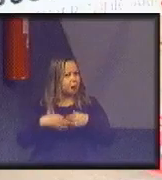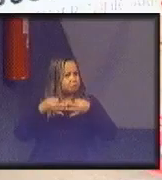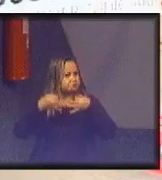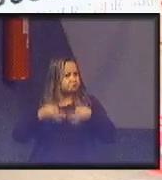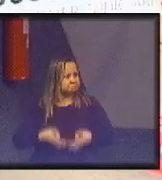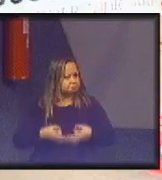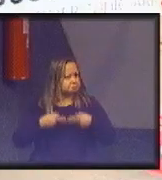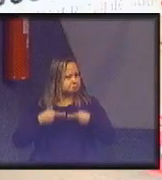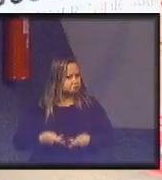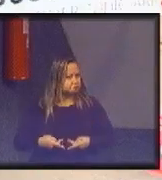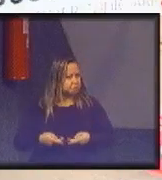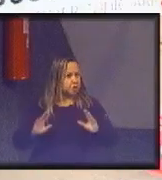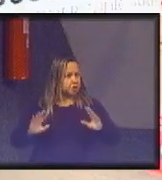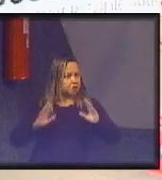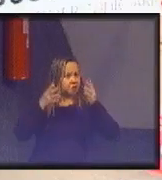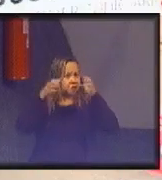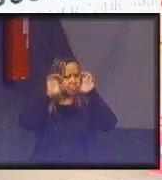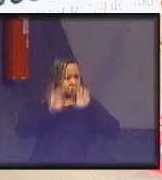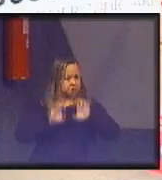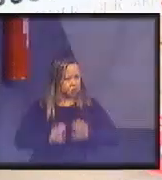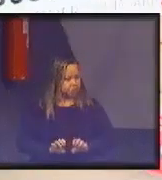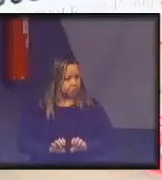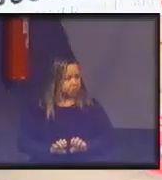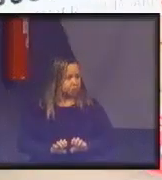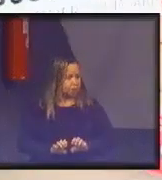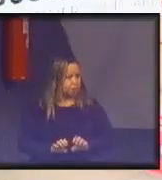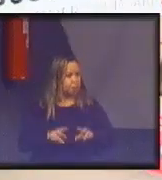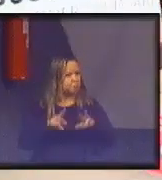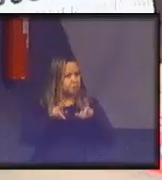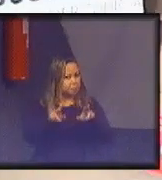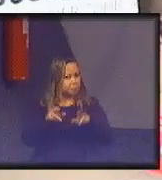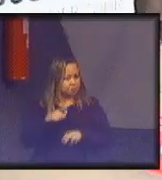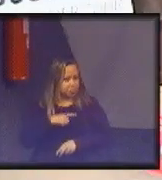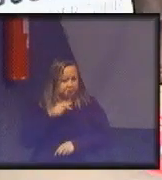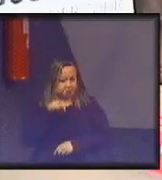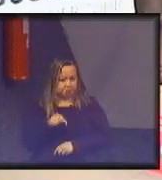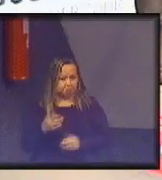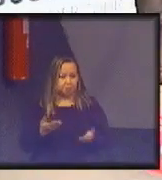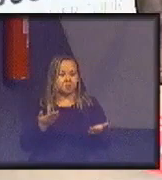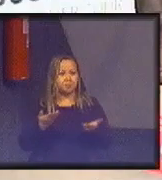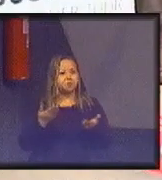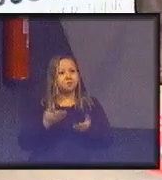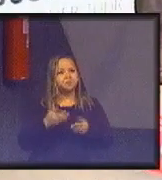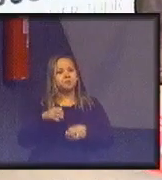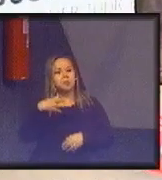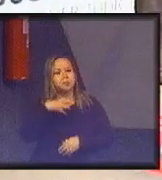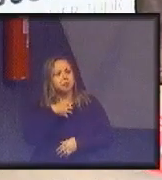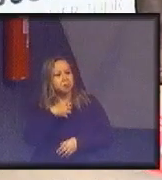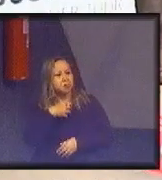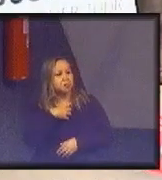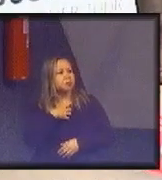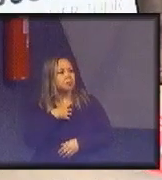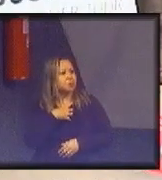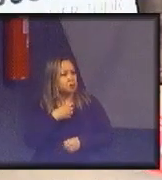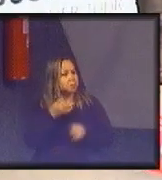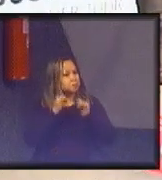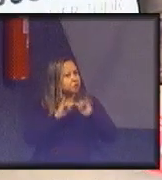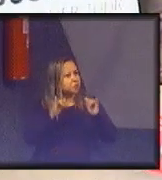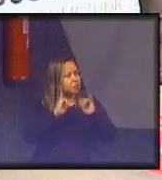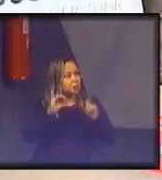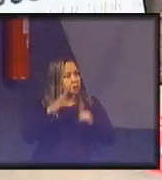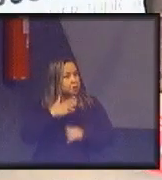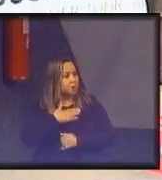num evento estruturado como o a gente está tendo aqui hoje. desse jeito, eu declaro que, para mim,